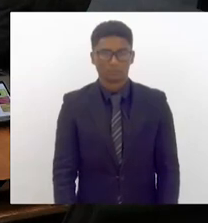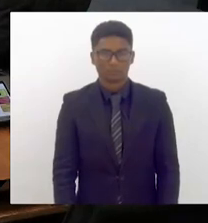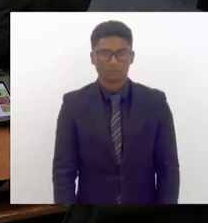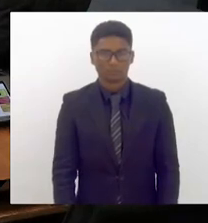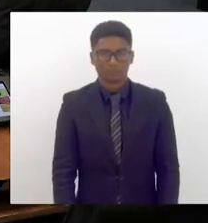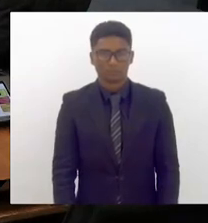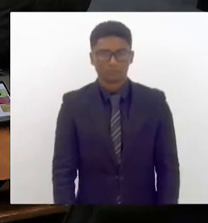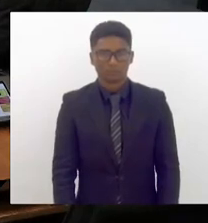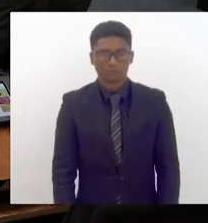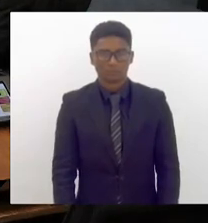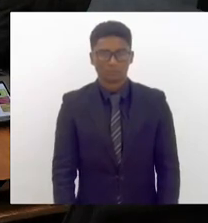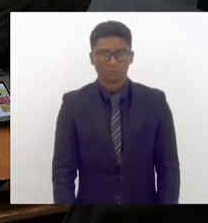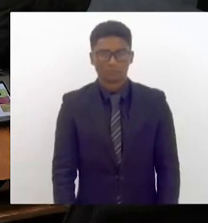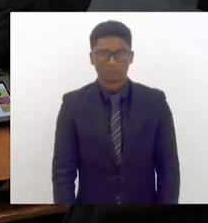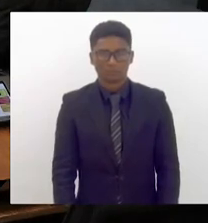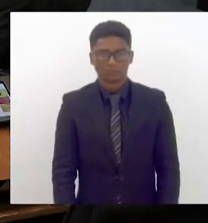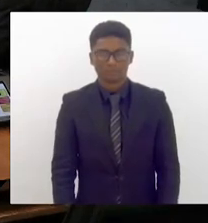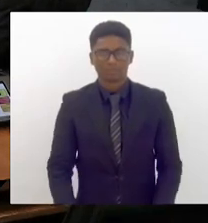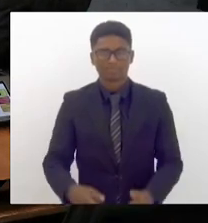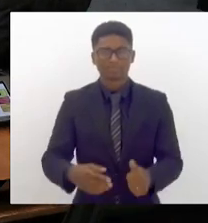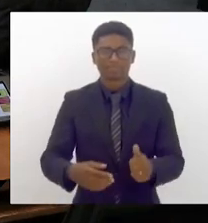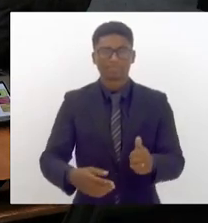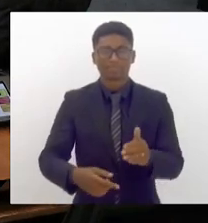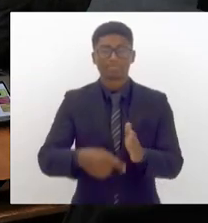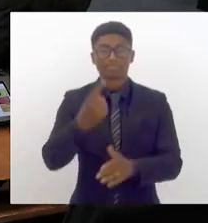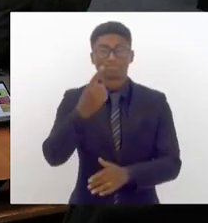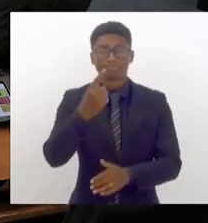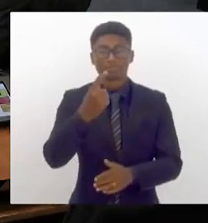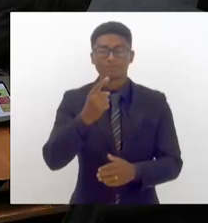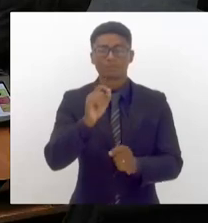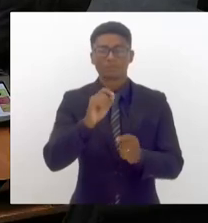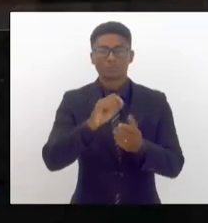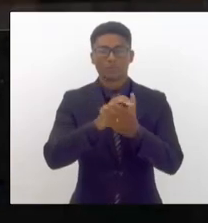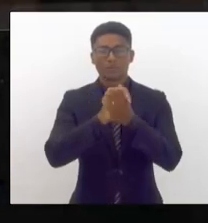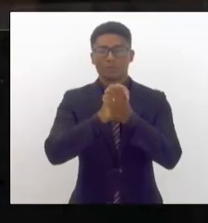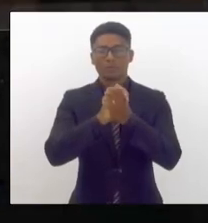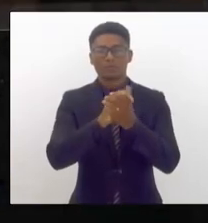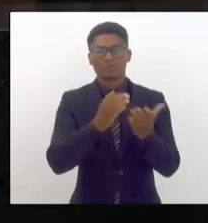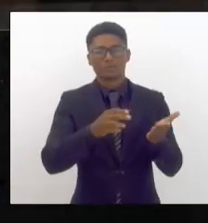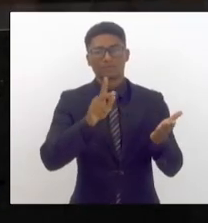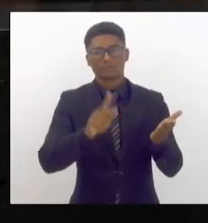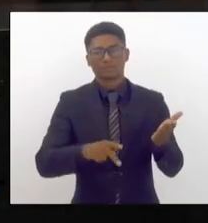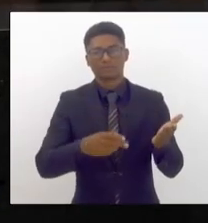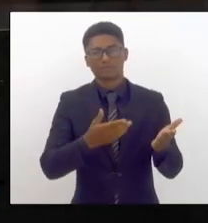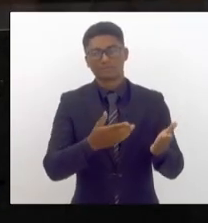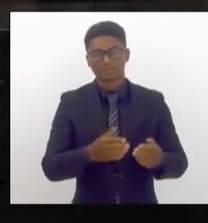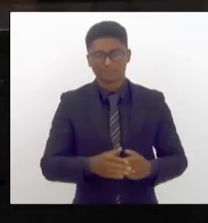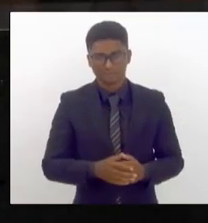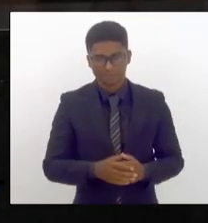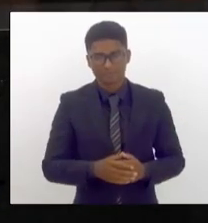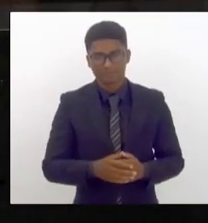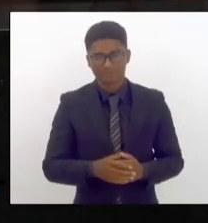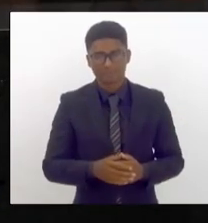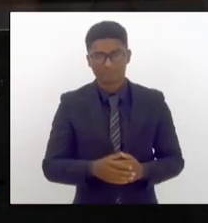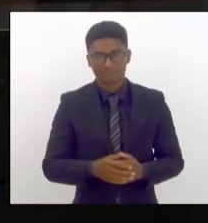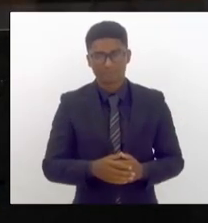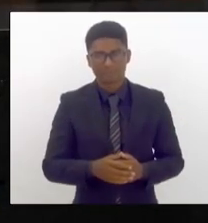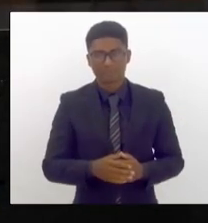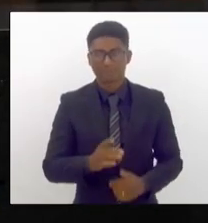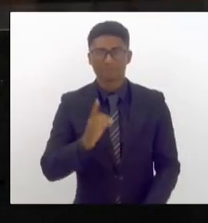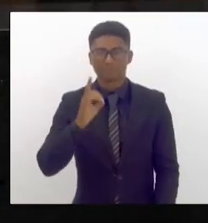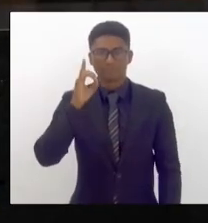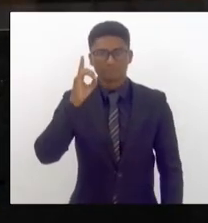primeiro lugar cumprimentar o presidente dos trabalhos nessa casa o